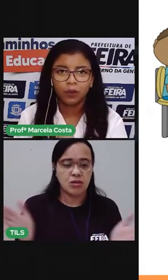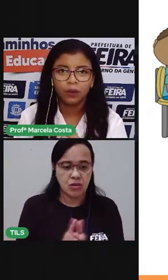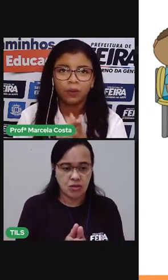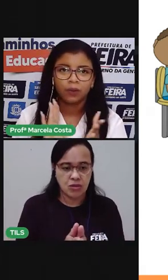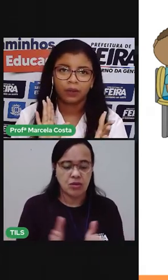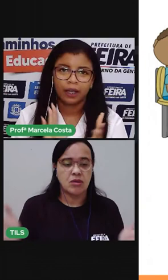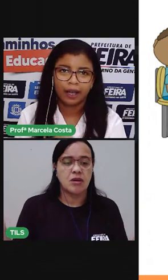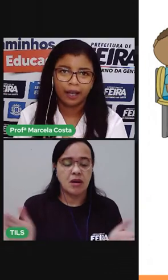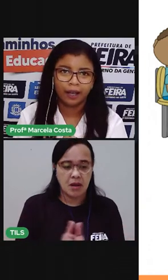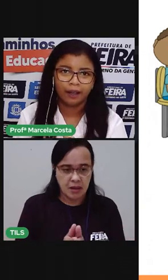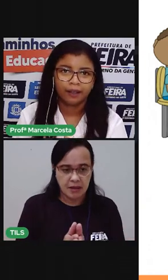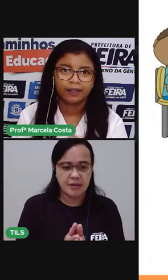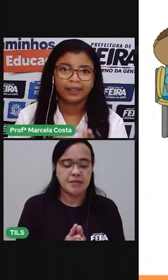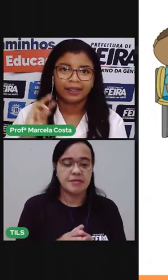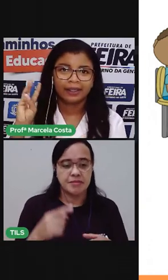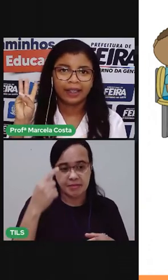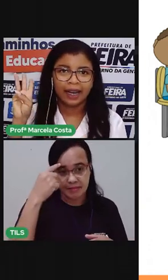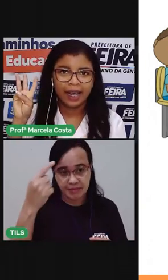Canoa.